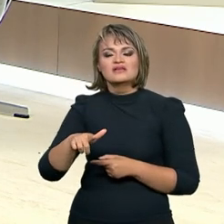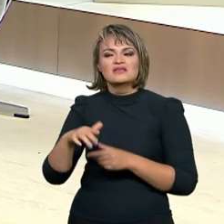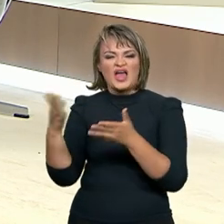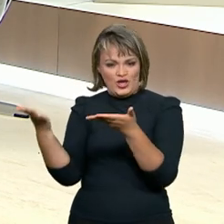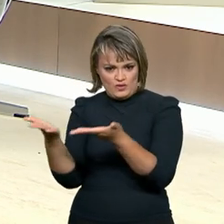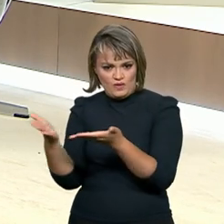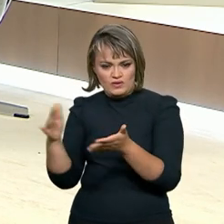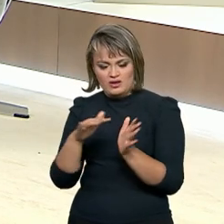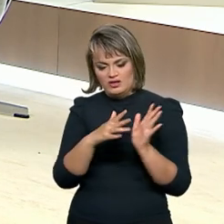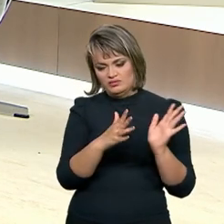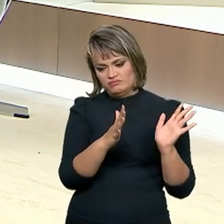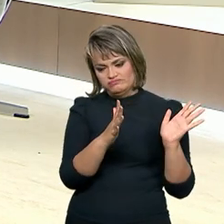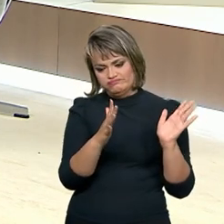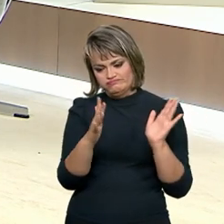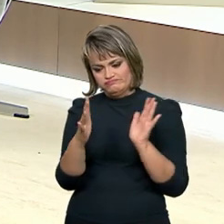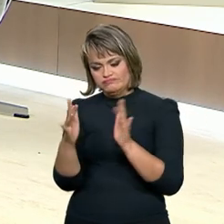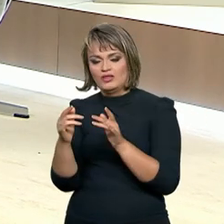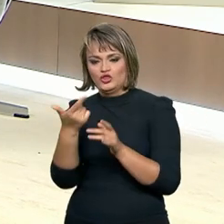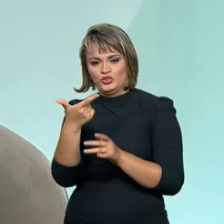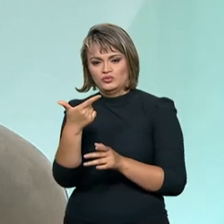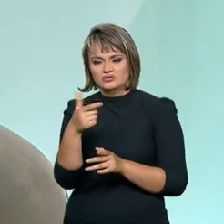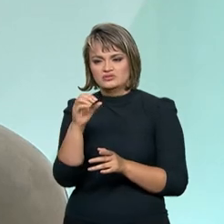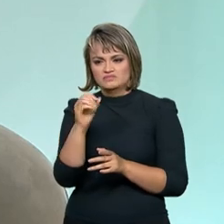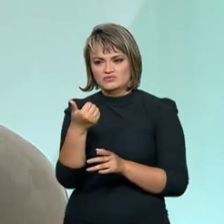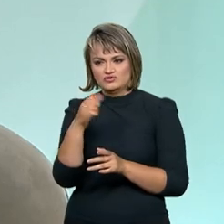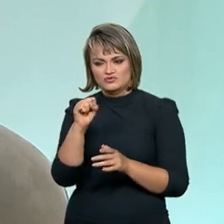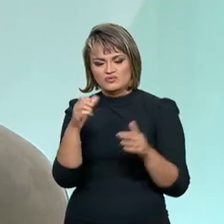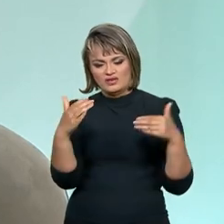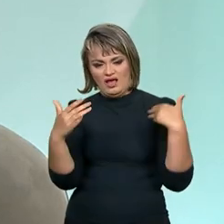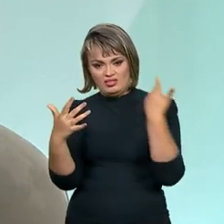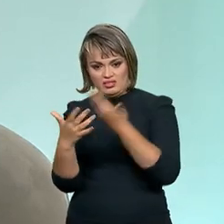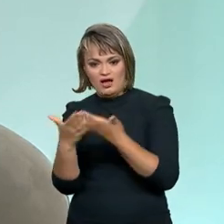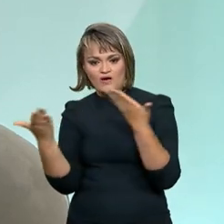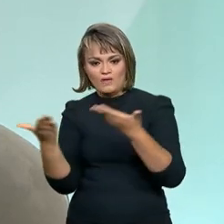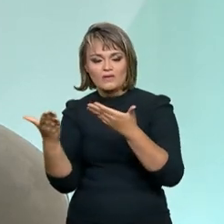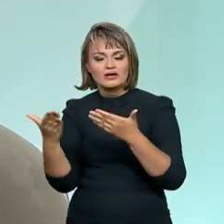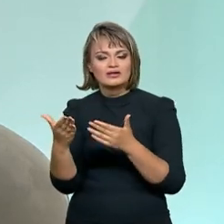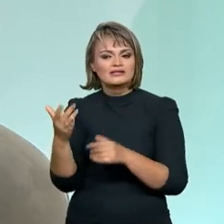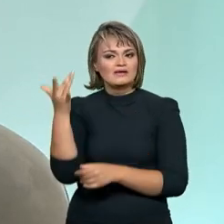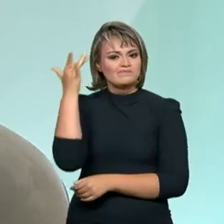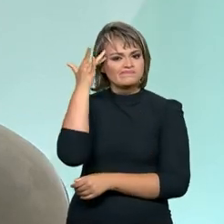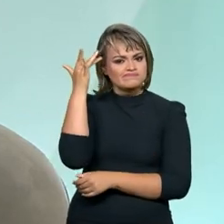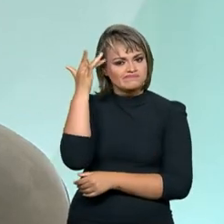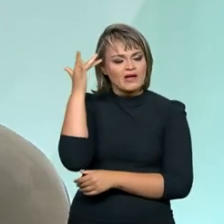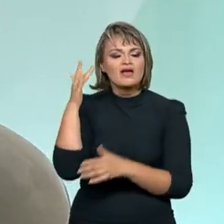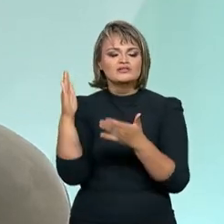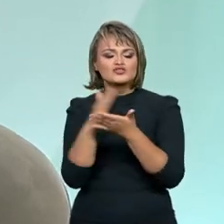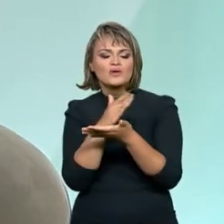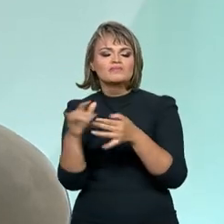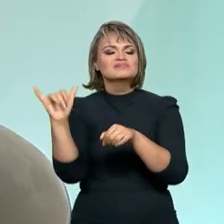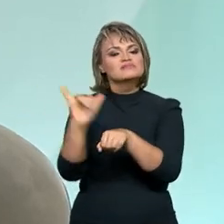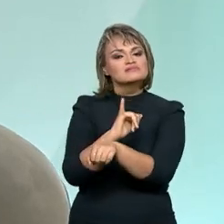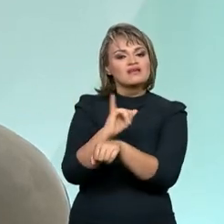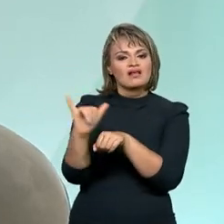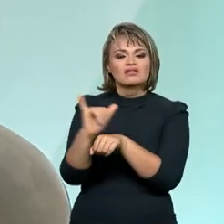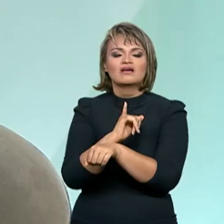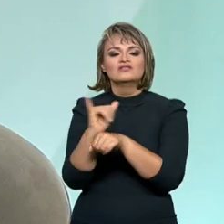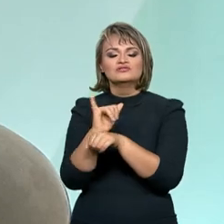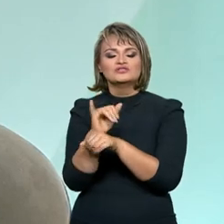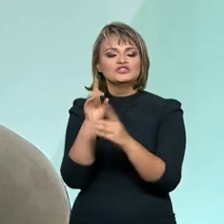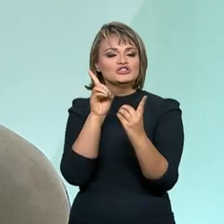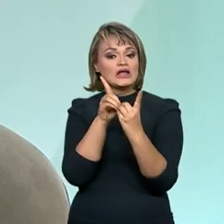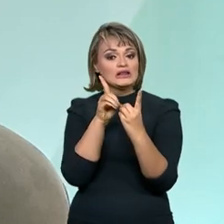recentemente, de 2018 para cá, um movimento de amadurecimento de algumas estratégias de